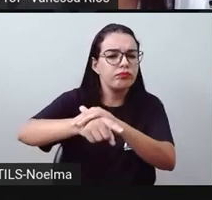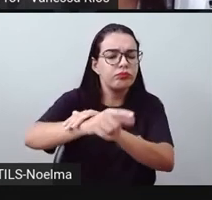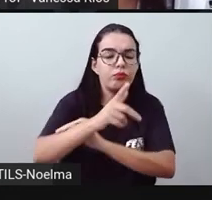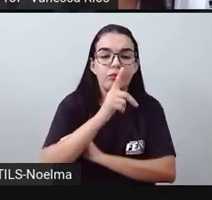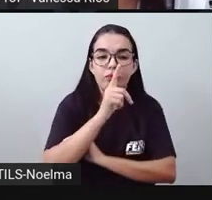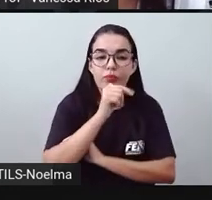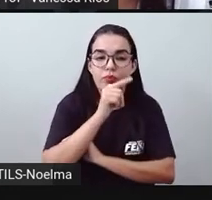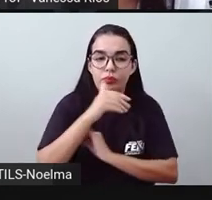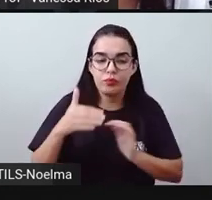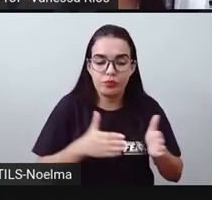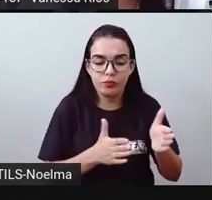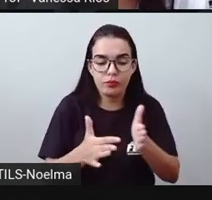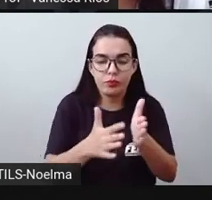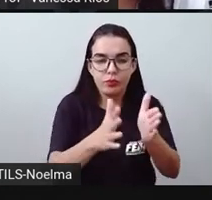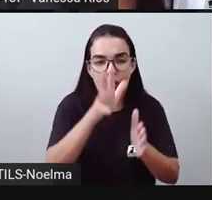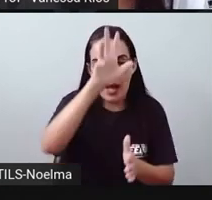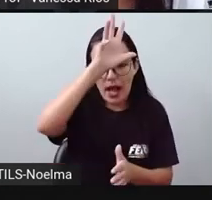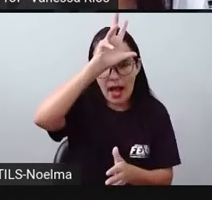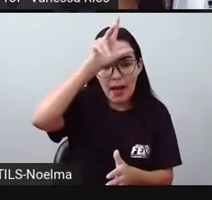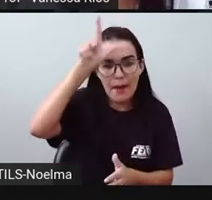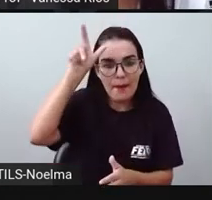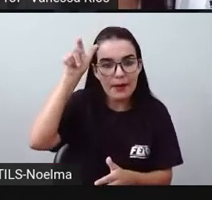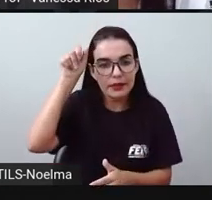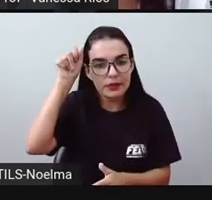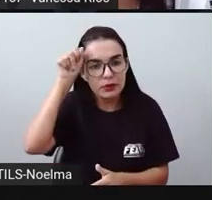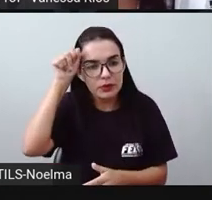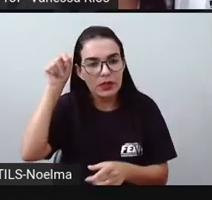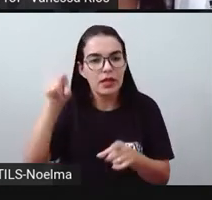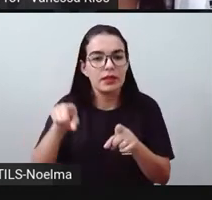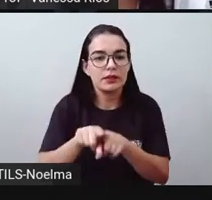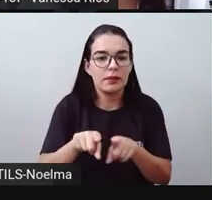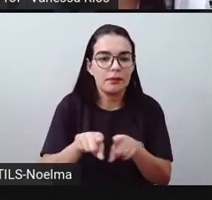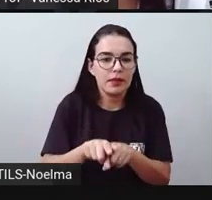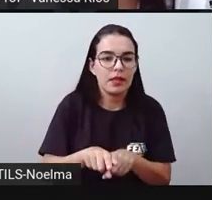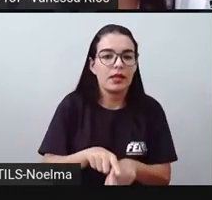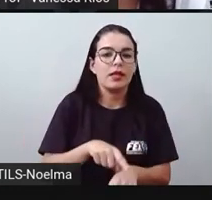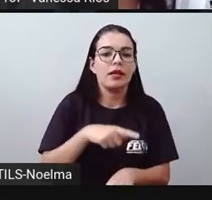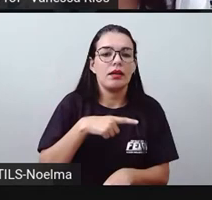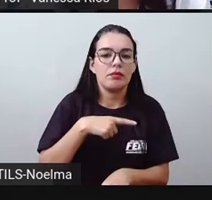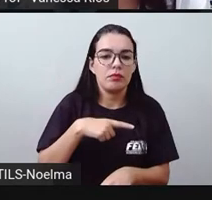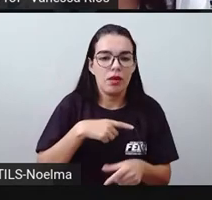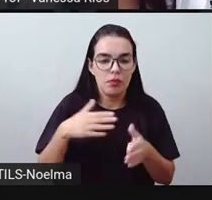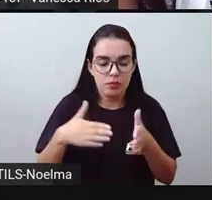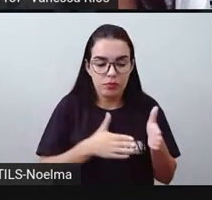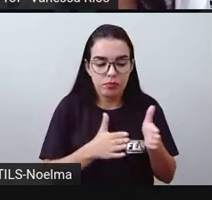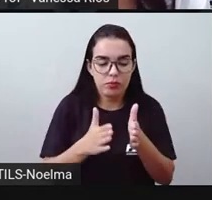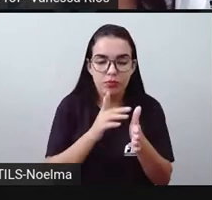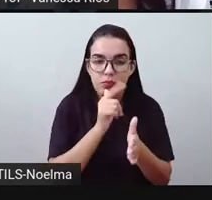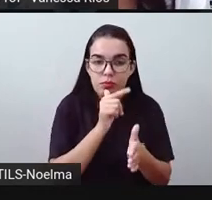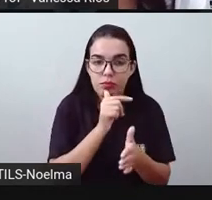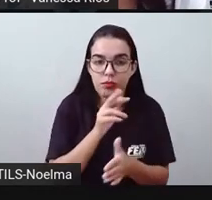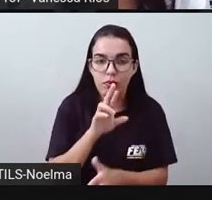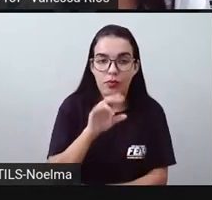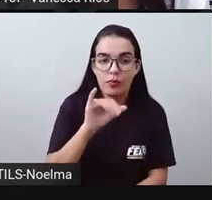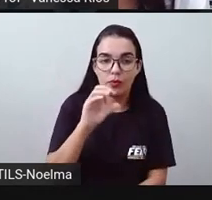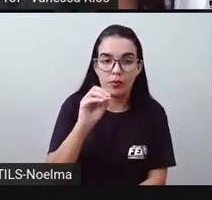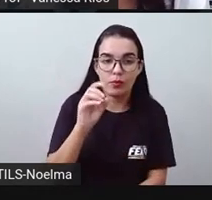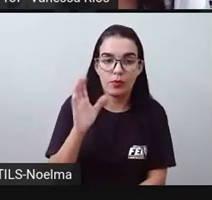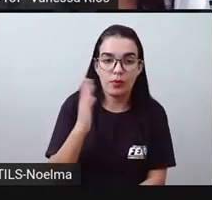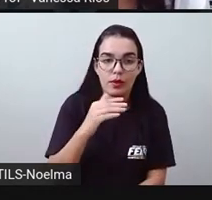Amazonas e Afluentes, bem como a Guaíba e Afluentes, no Rio Grande do Sul,